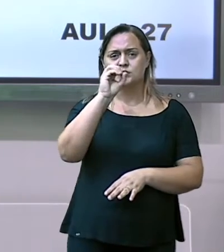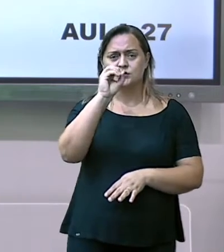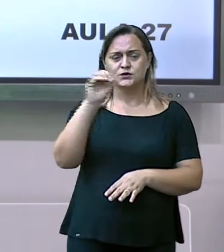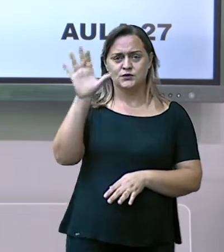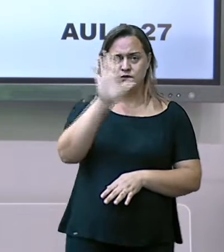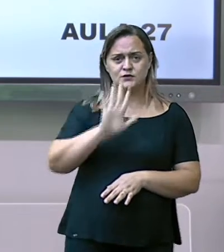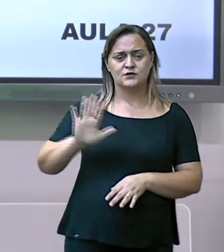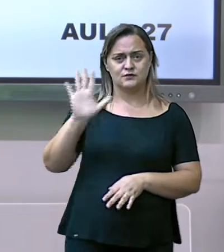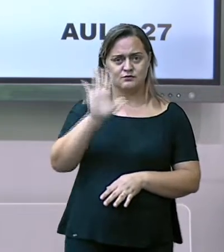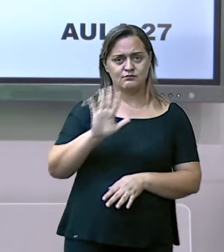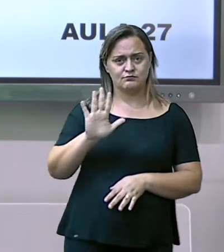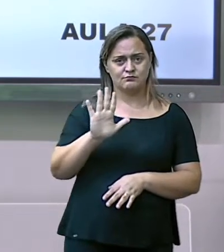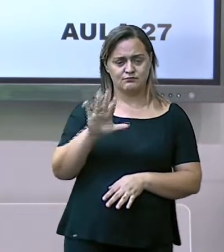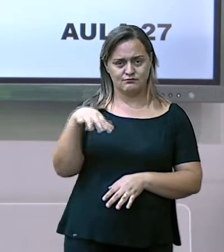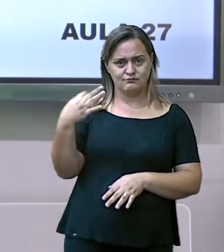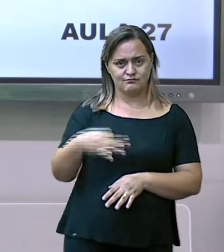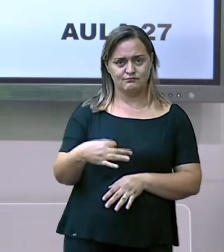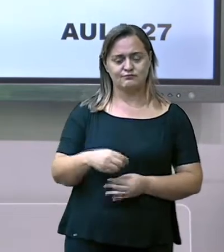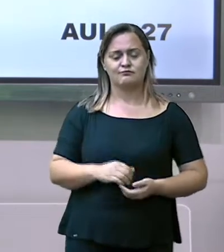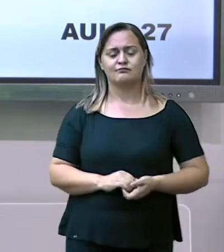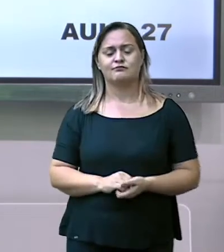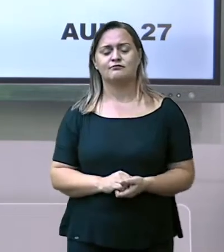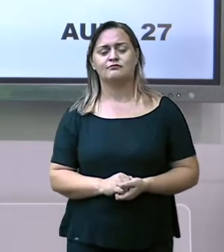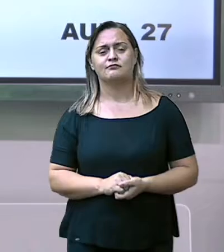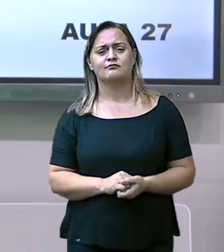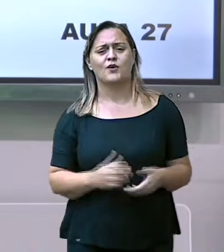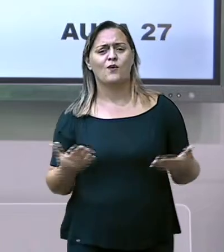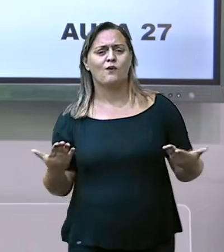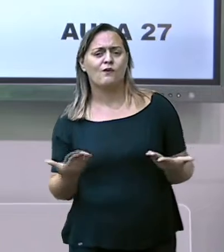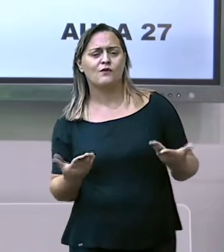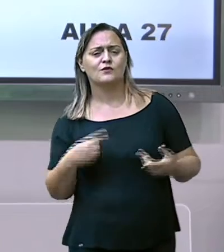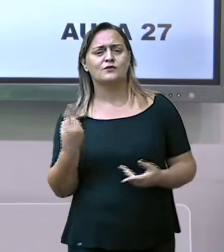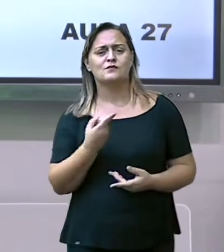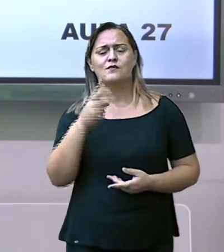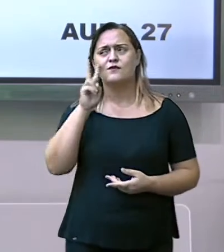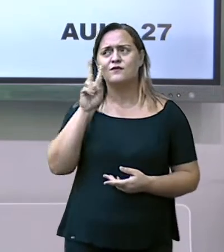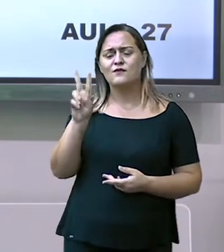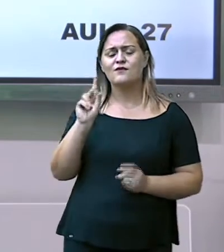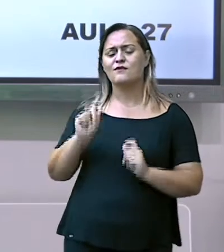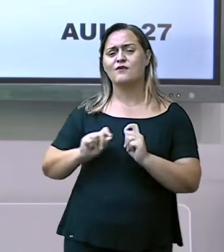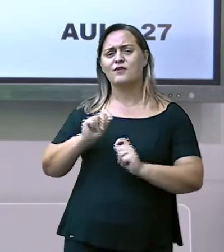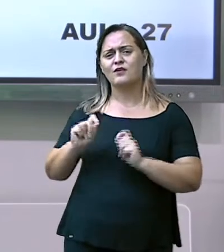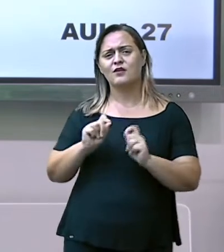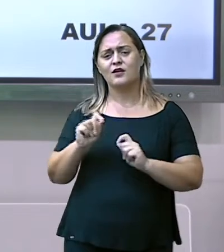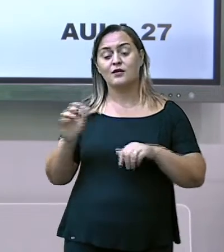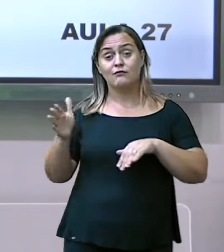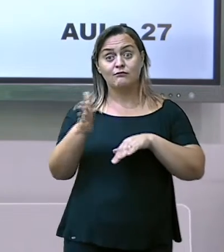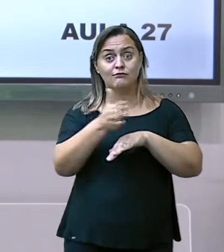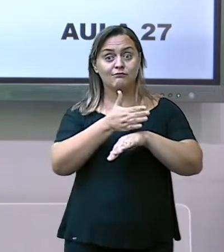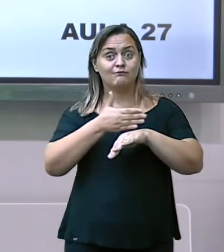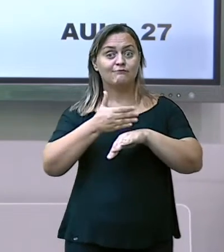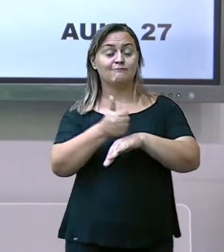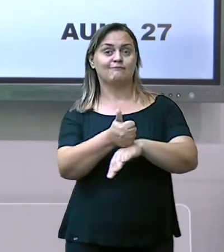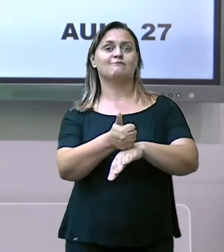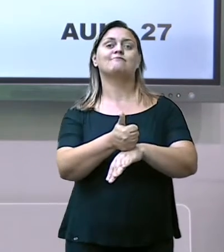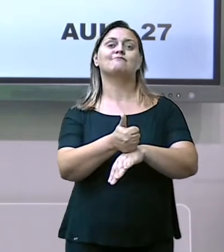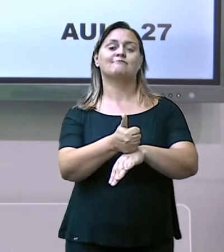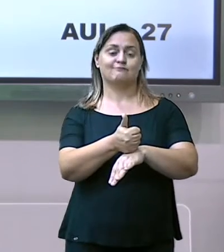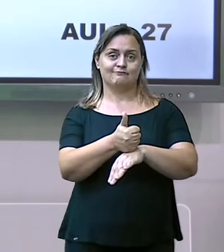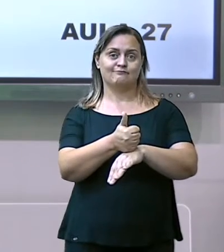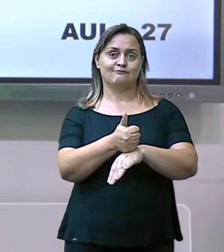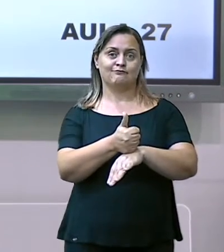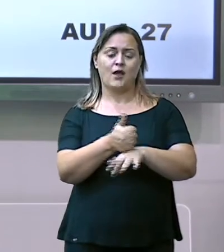da colonização, de alguns